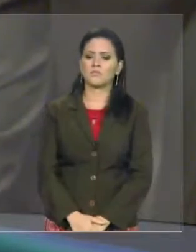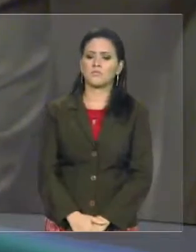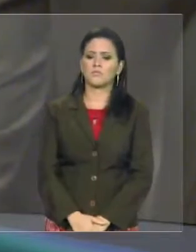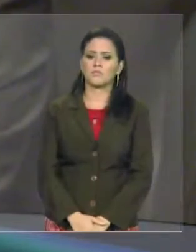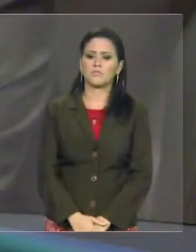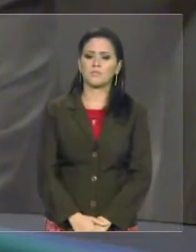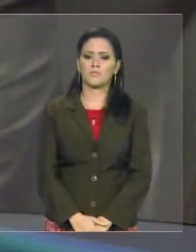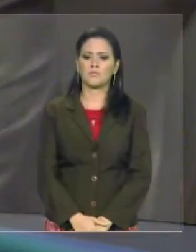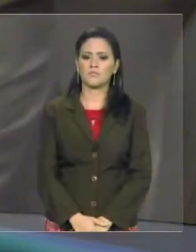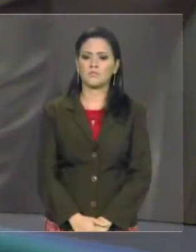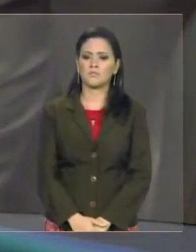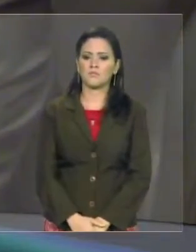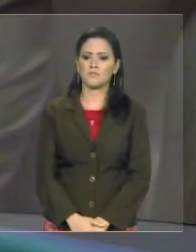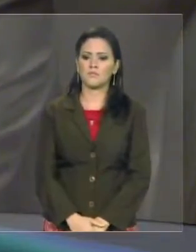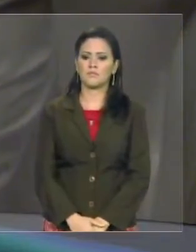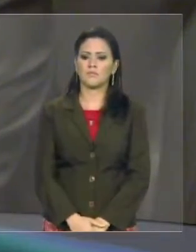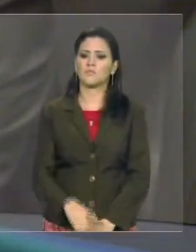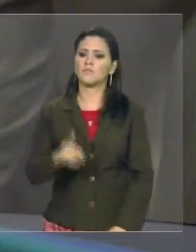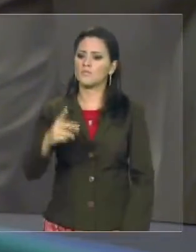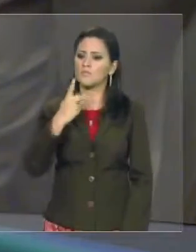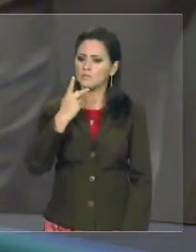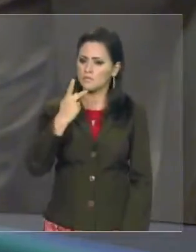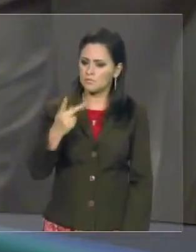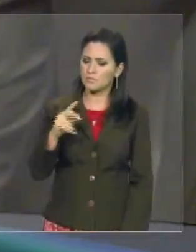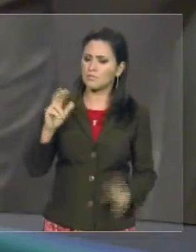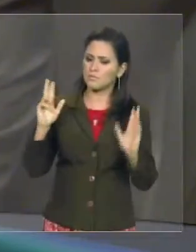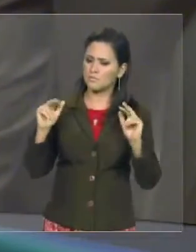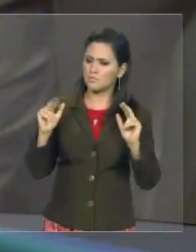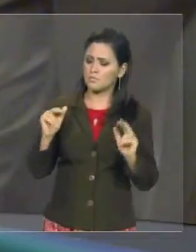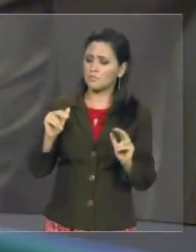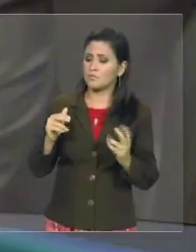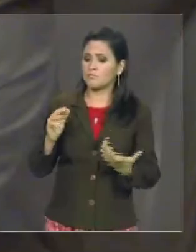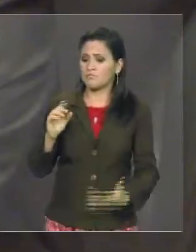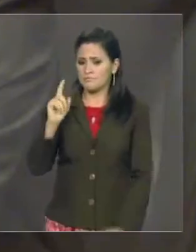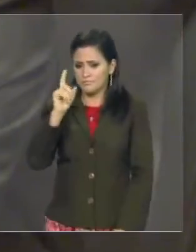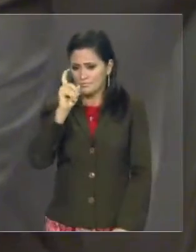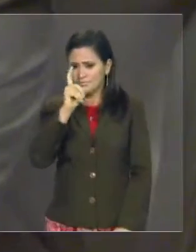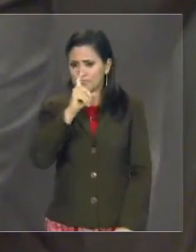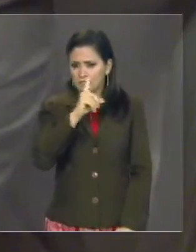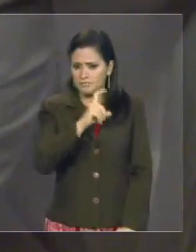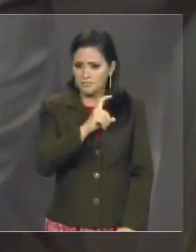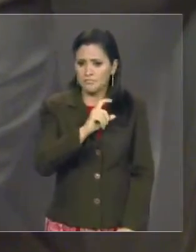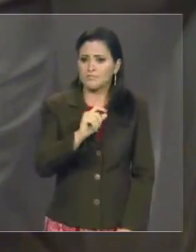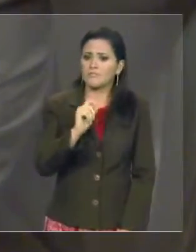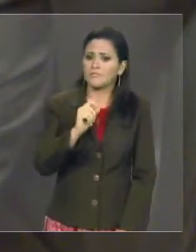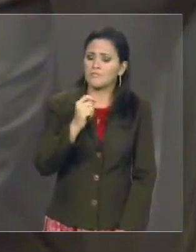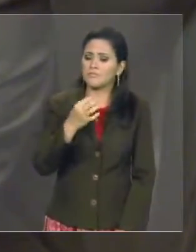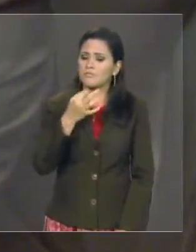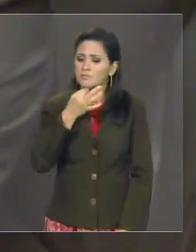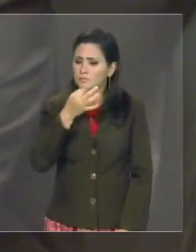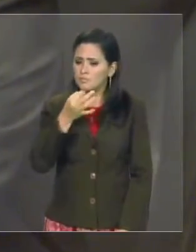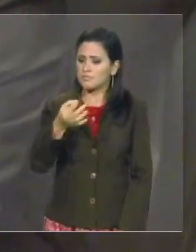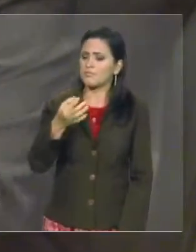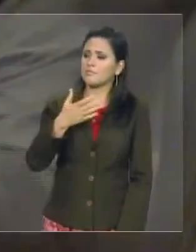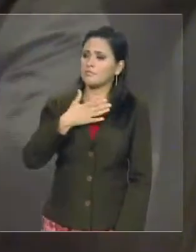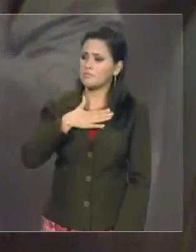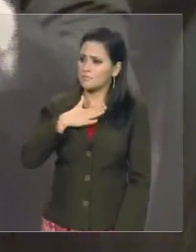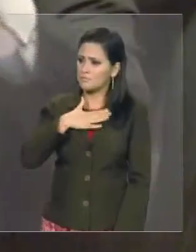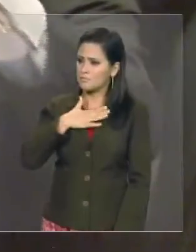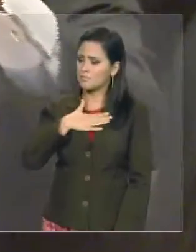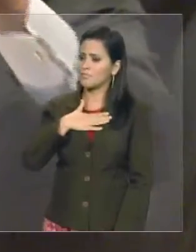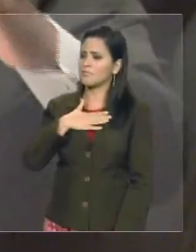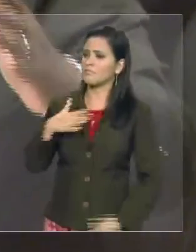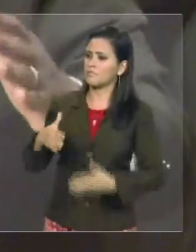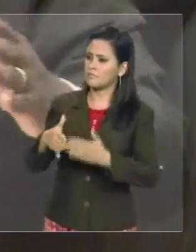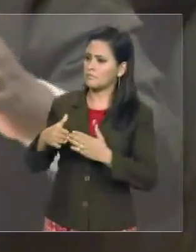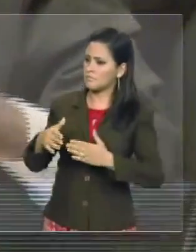Vossa excelência, com um assunto, muito chato que é aquilo, inclusive foi uma sugestão nossa, para o prefeito, que colocasse uma